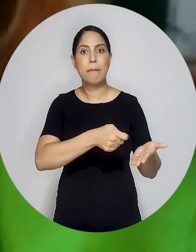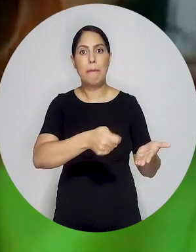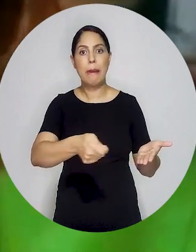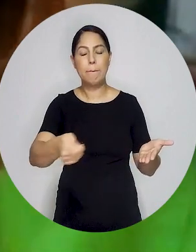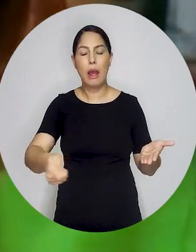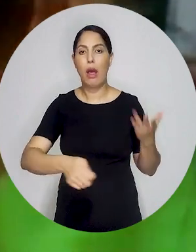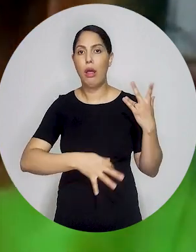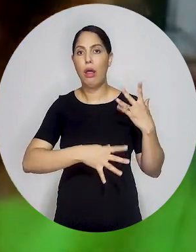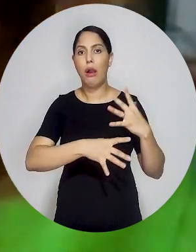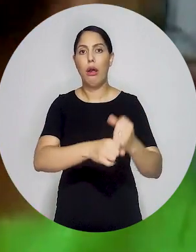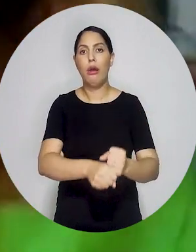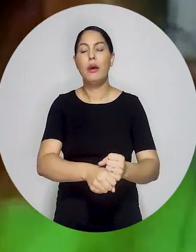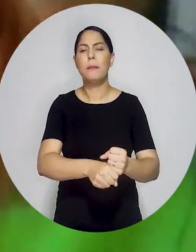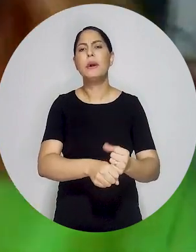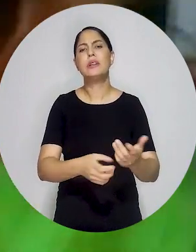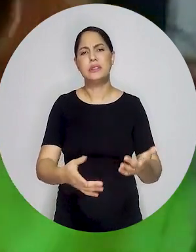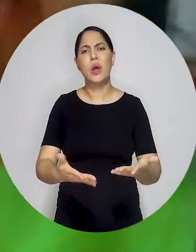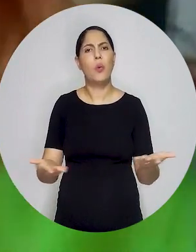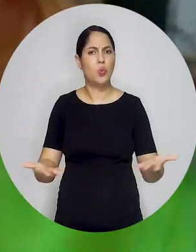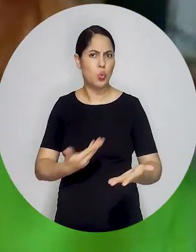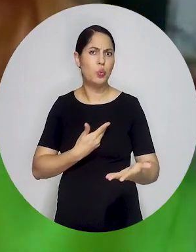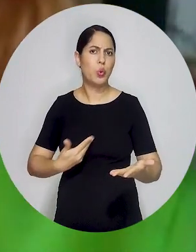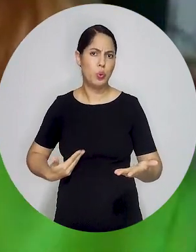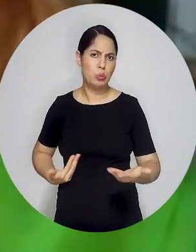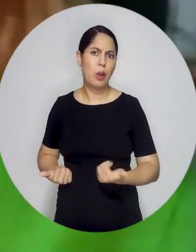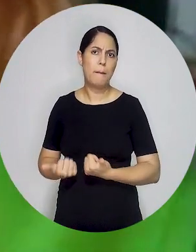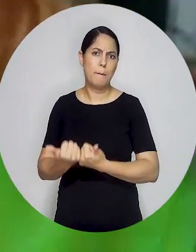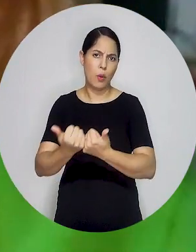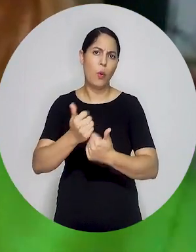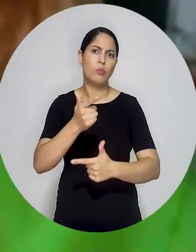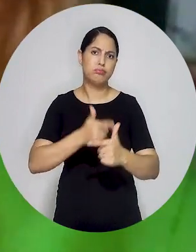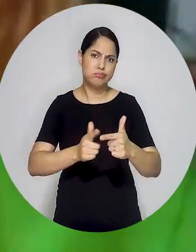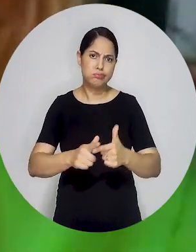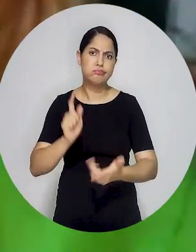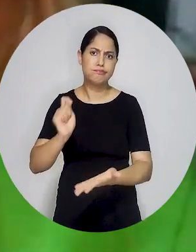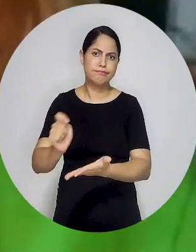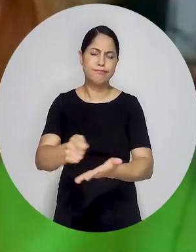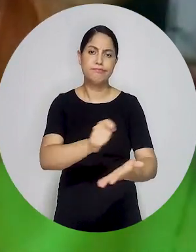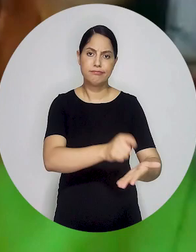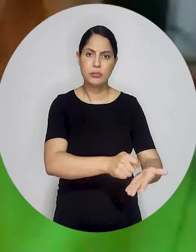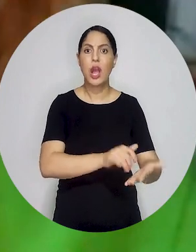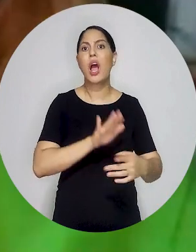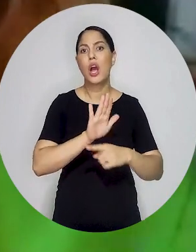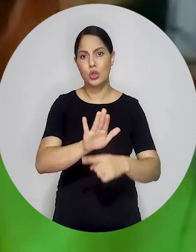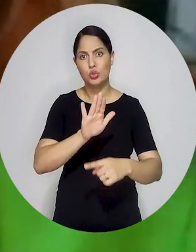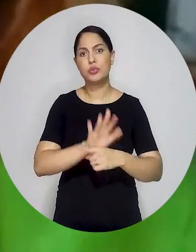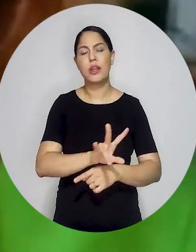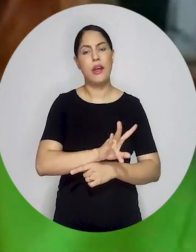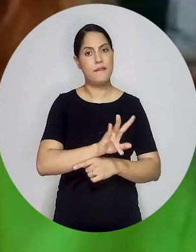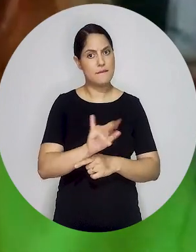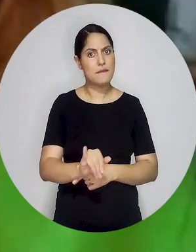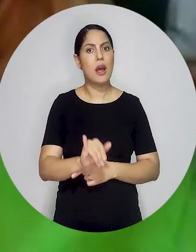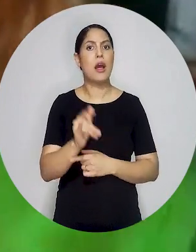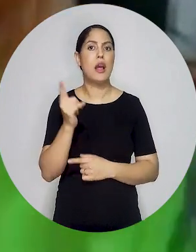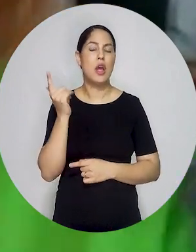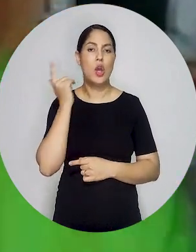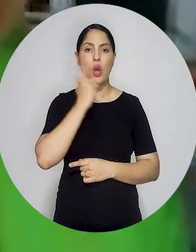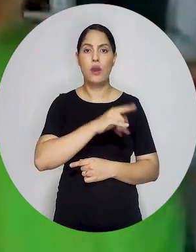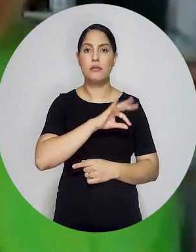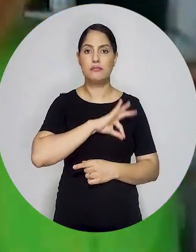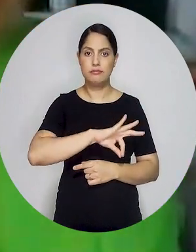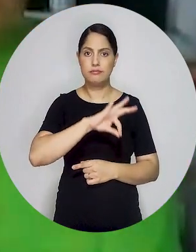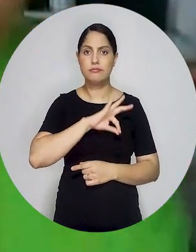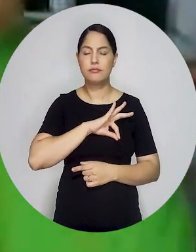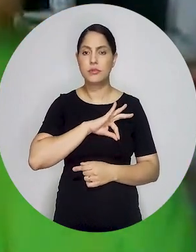Então, isso é um ponto importantíssimo. Sem sombra de dúvidas, isso vai ajudar e facilitar que isso realmente